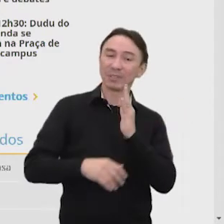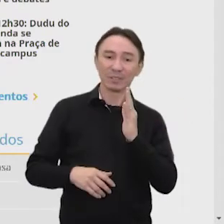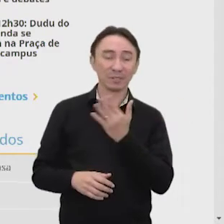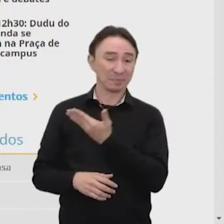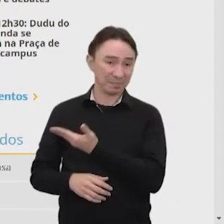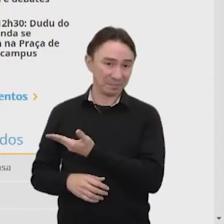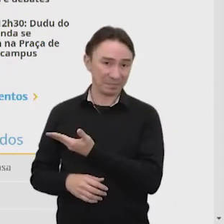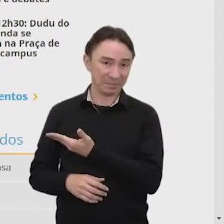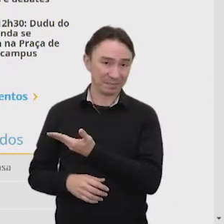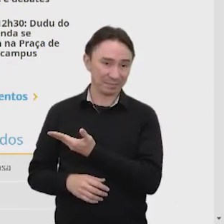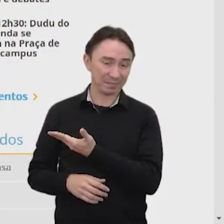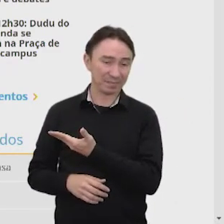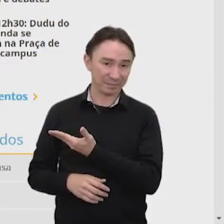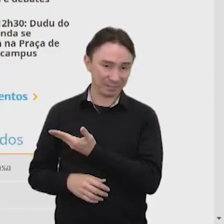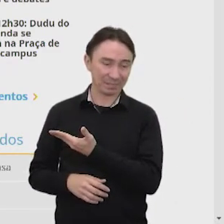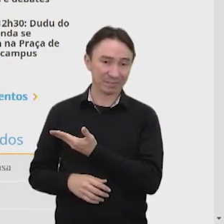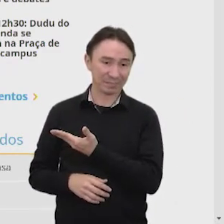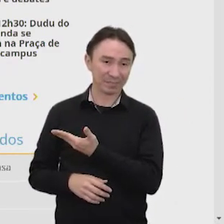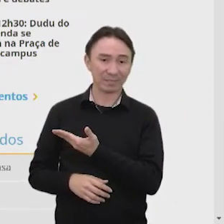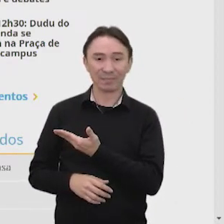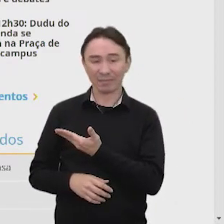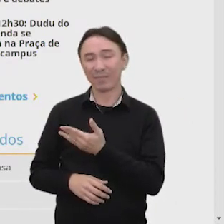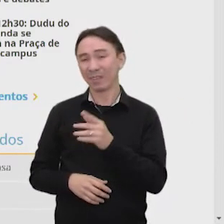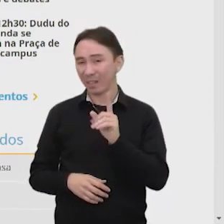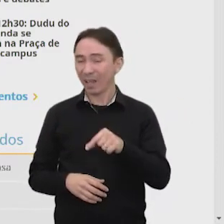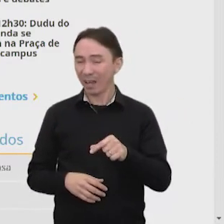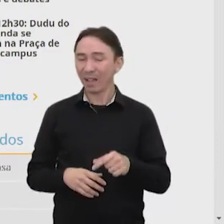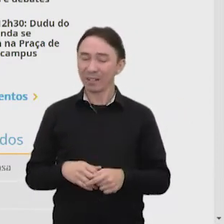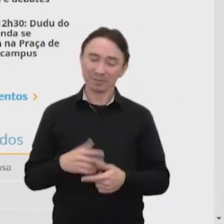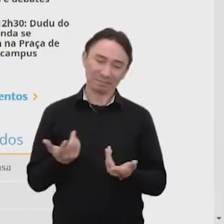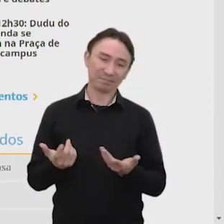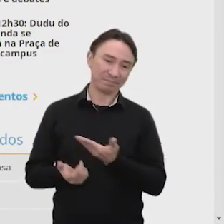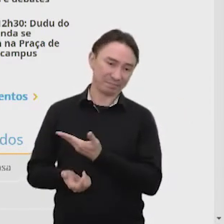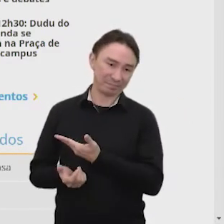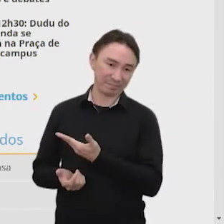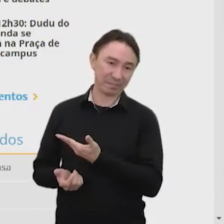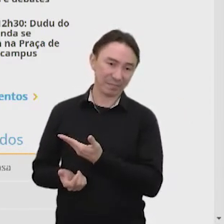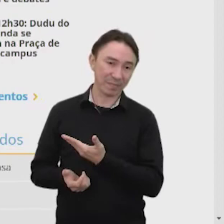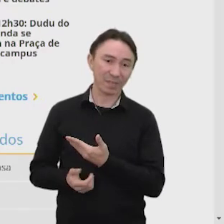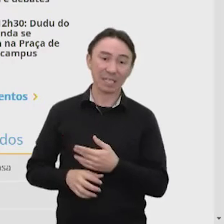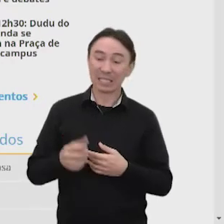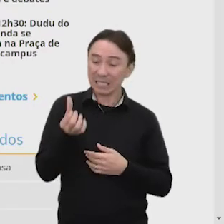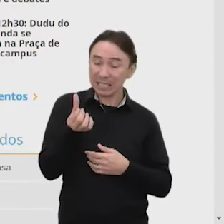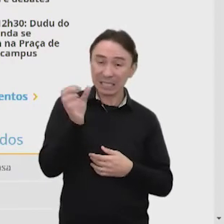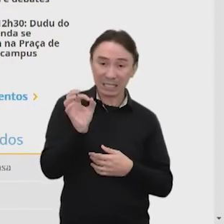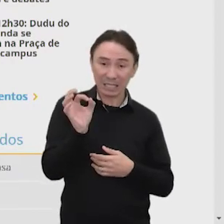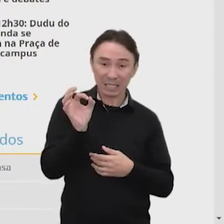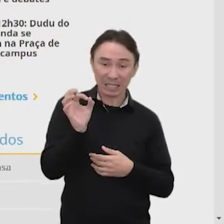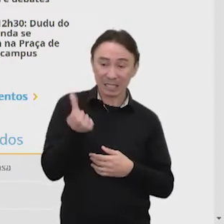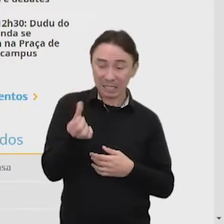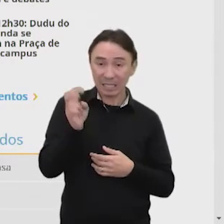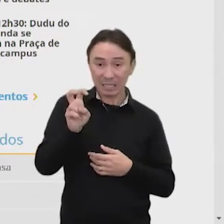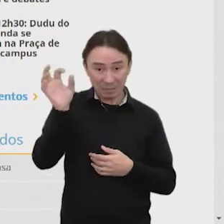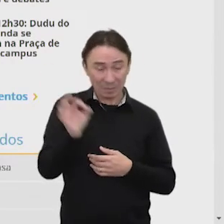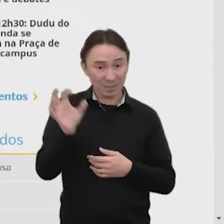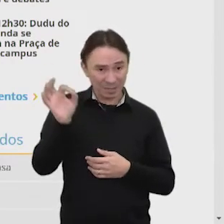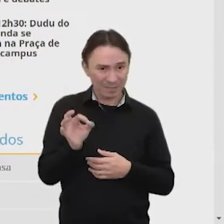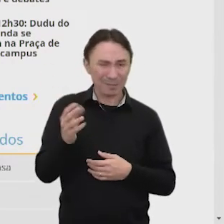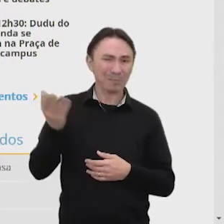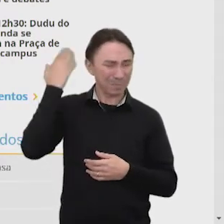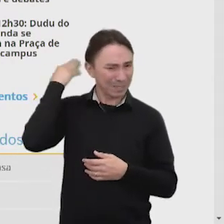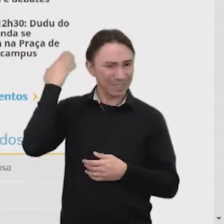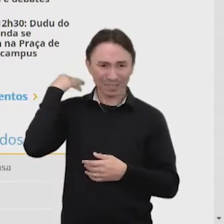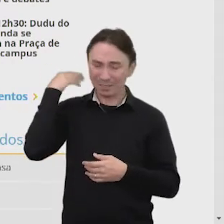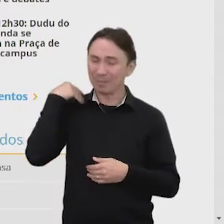pela energia hidráulica, ou seja, pela força das águas. Esse percentual já foi muito maior em 2001,